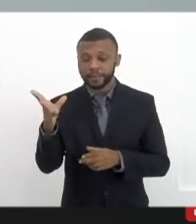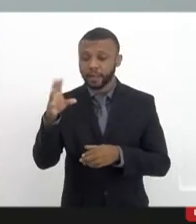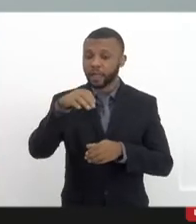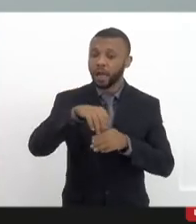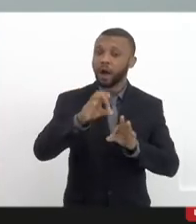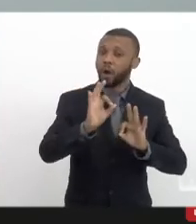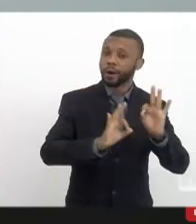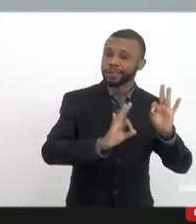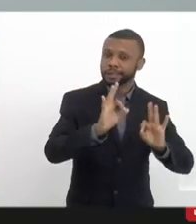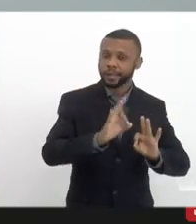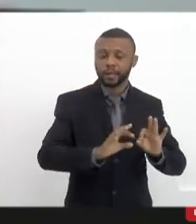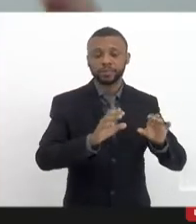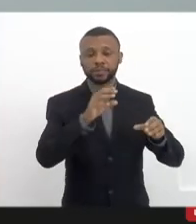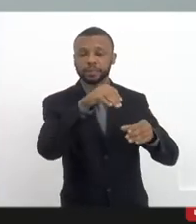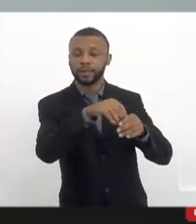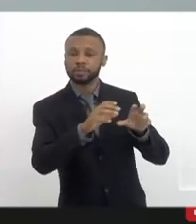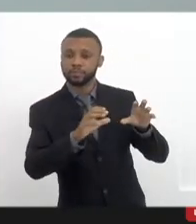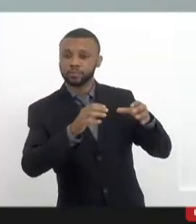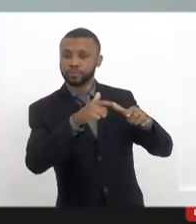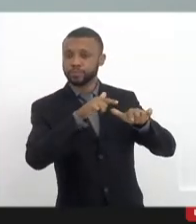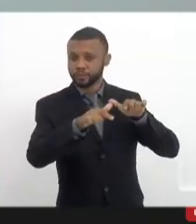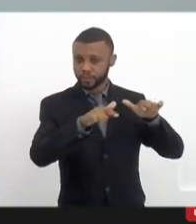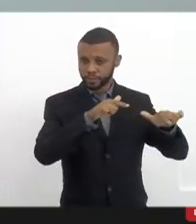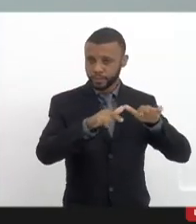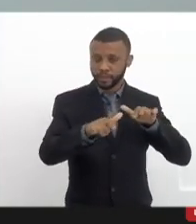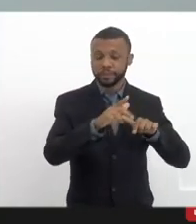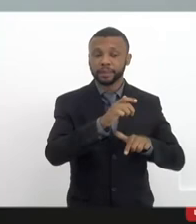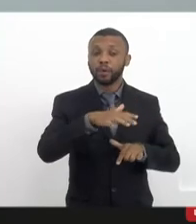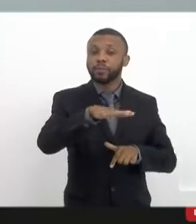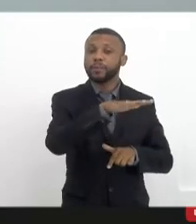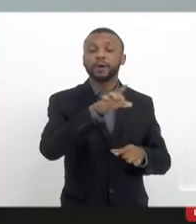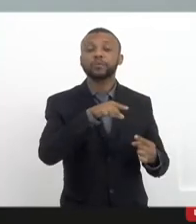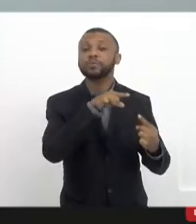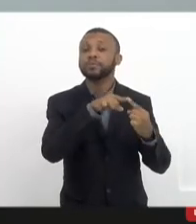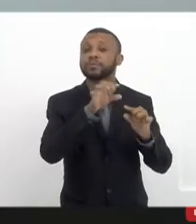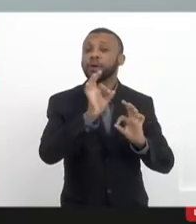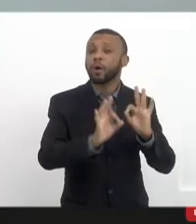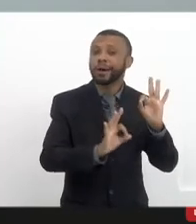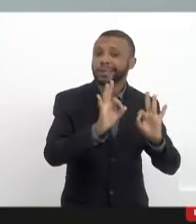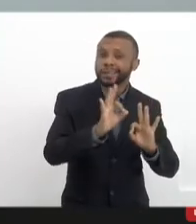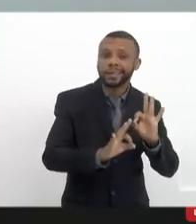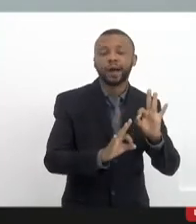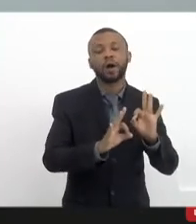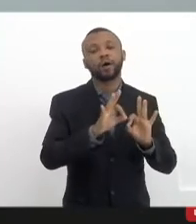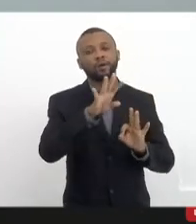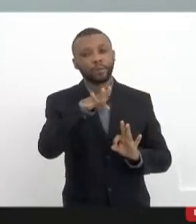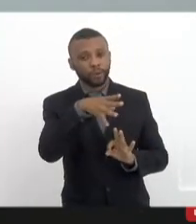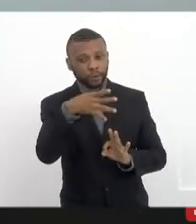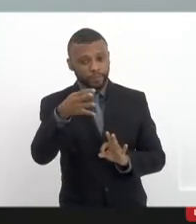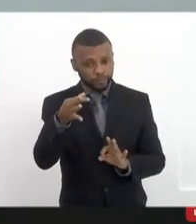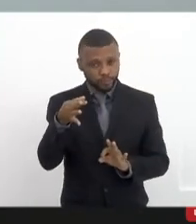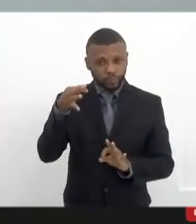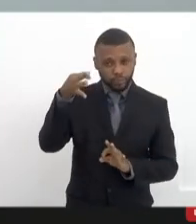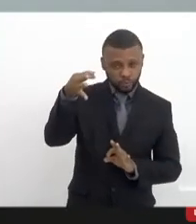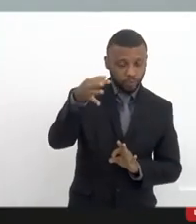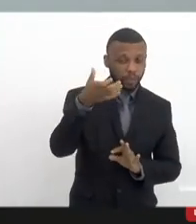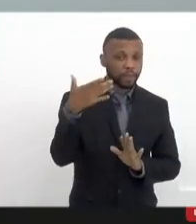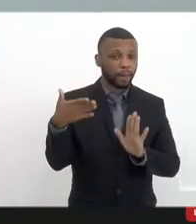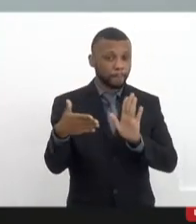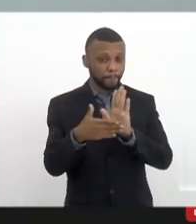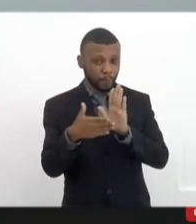que vai ser uma espécie de espaço de preparação e de formulação do programa de trabalho da Frente. Está bem? Então, eu queria propor